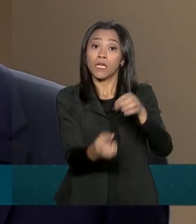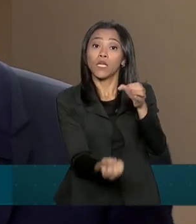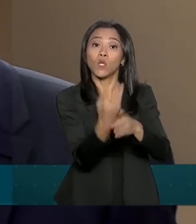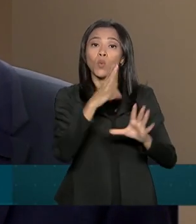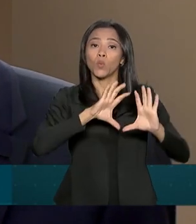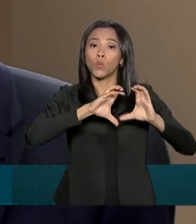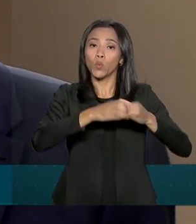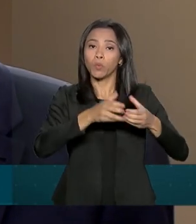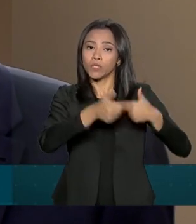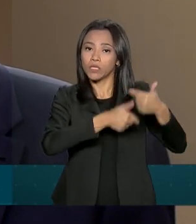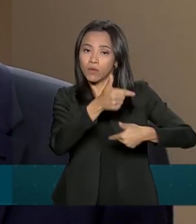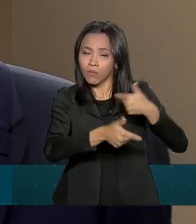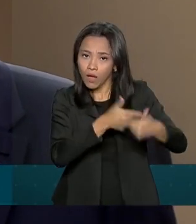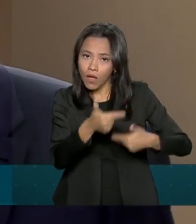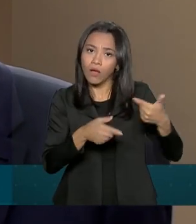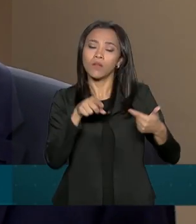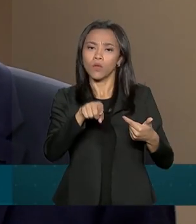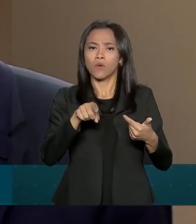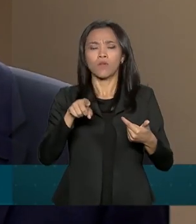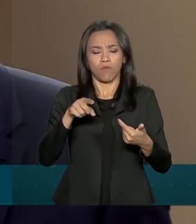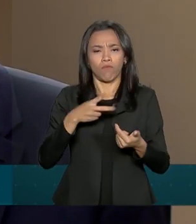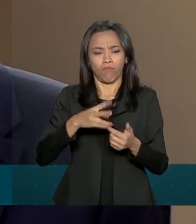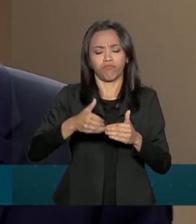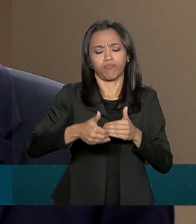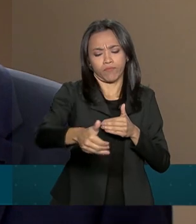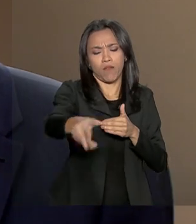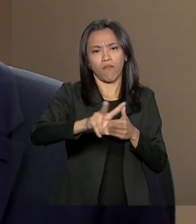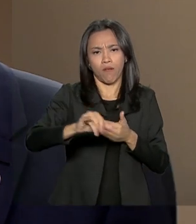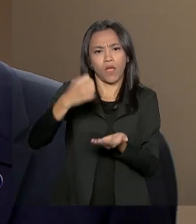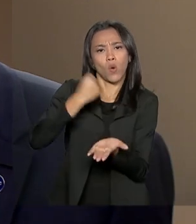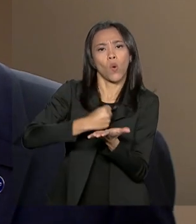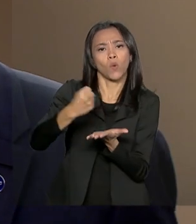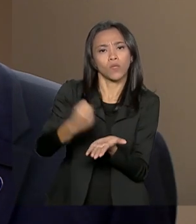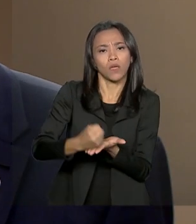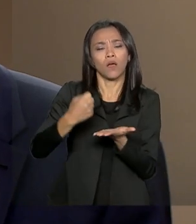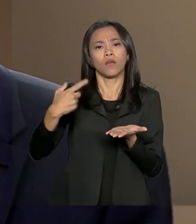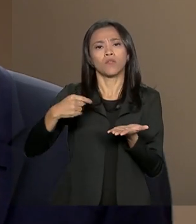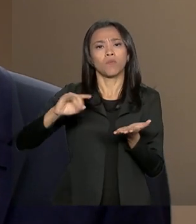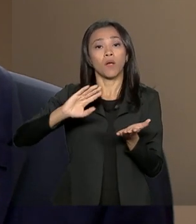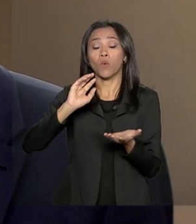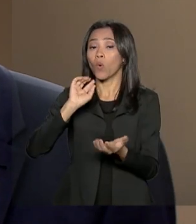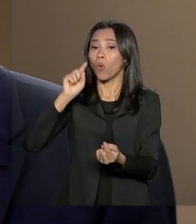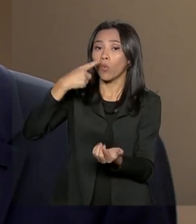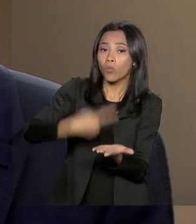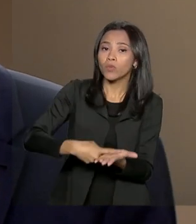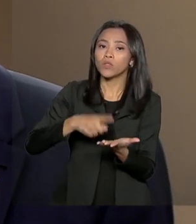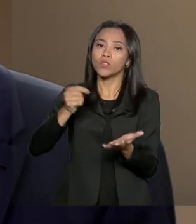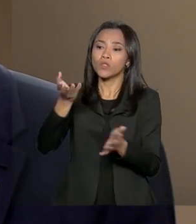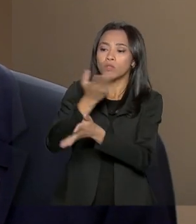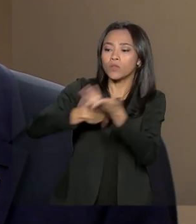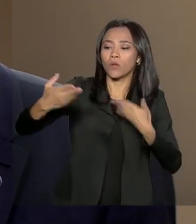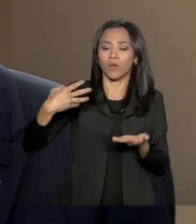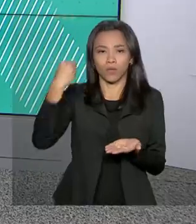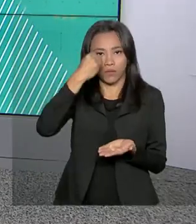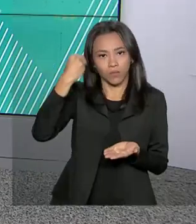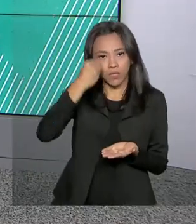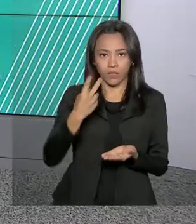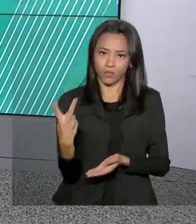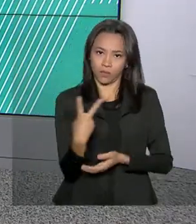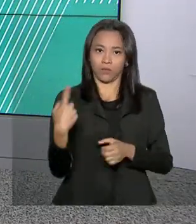implementando um grande contrato, um acordo básico de transferência de tecnologia na troca, no intercâmbio desses dois países.